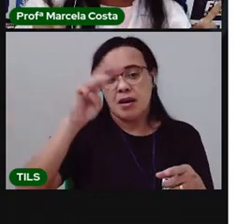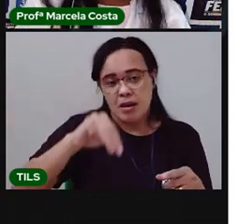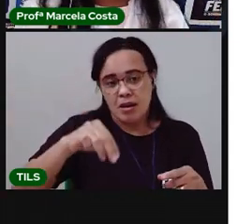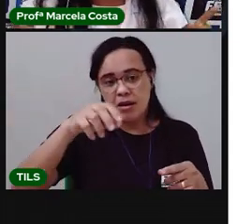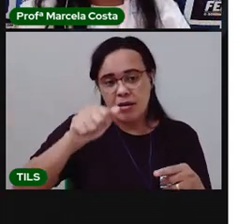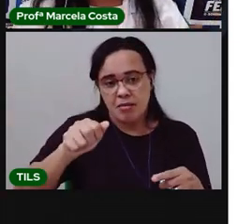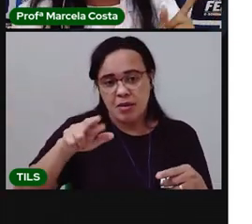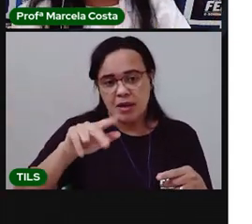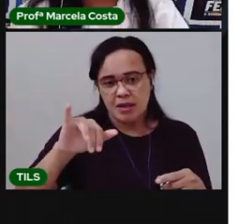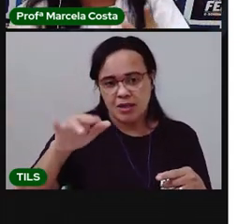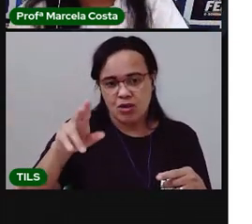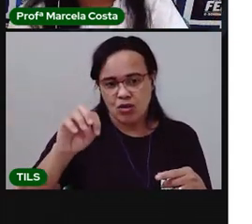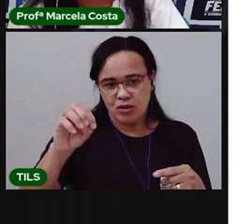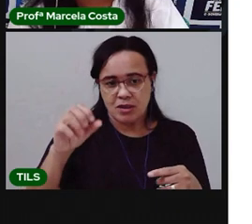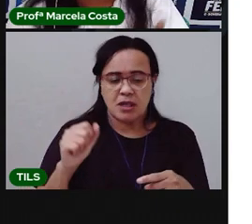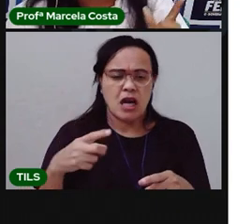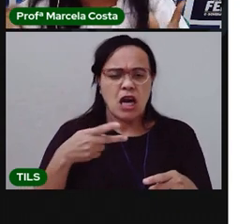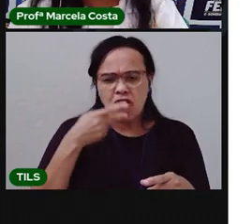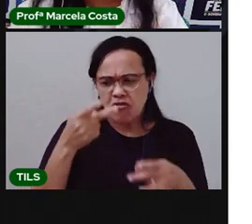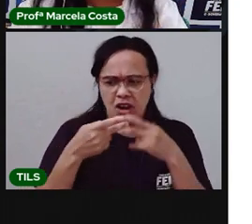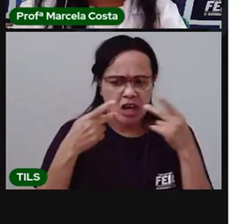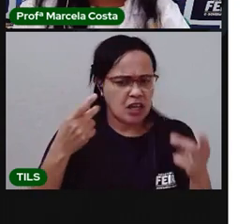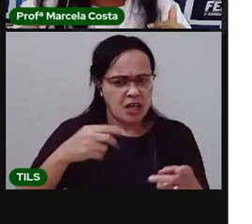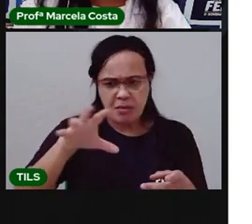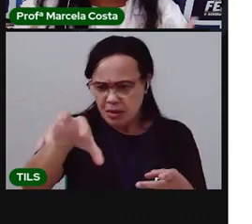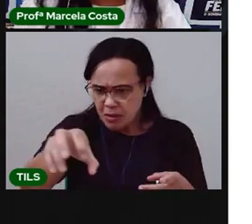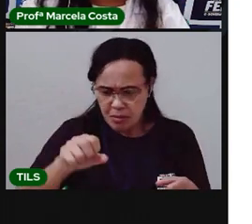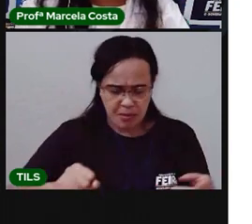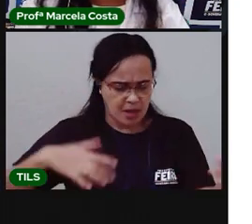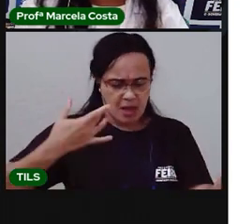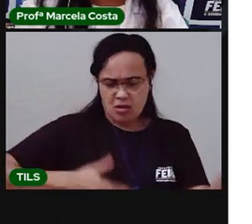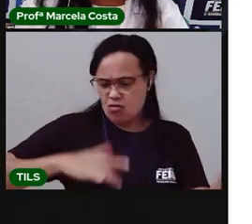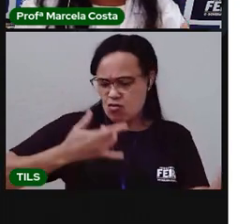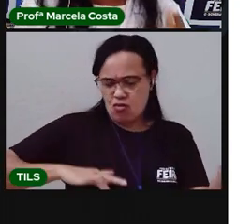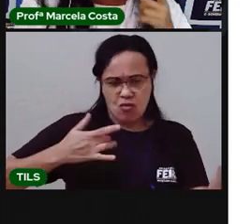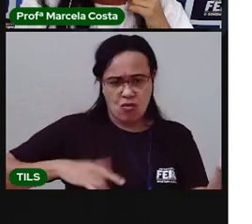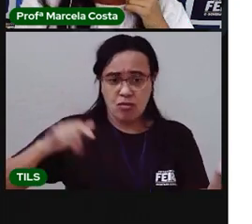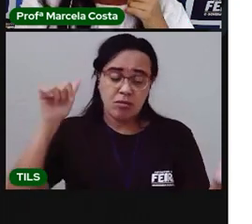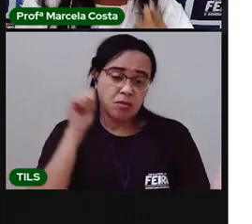risse. No violão da rã de Dona Alice, risse.